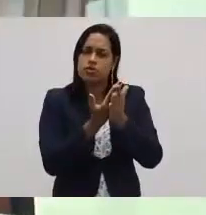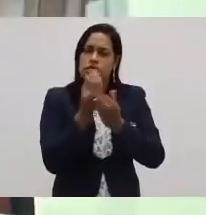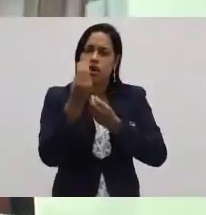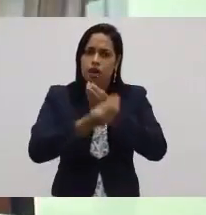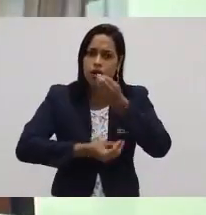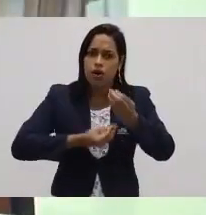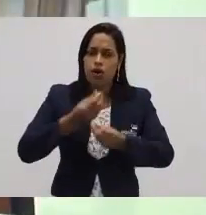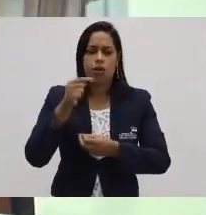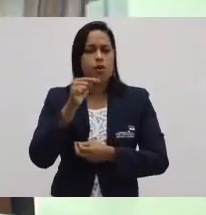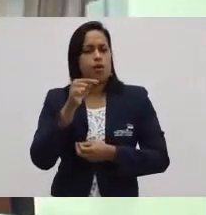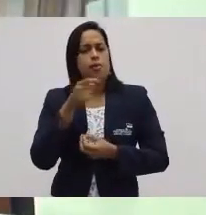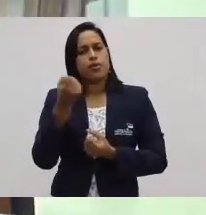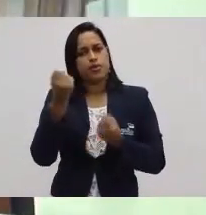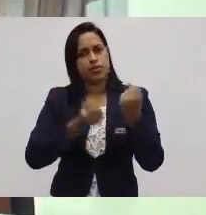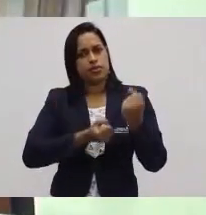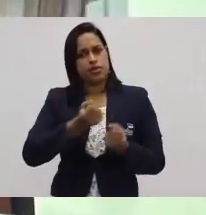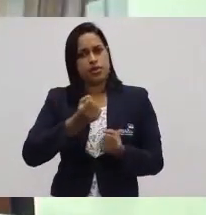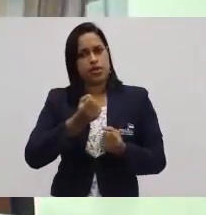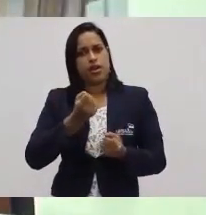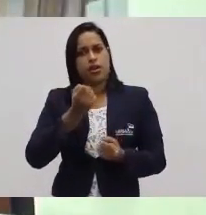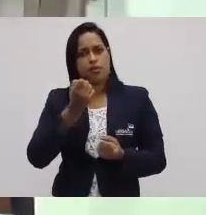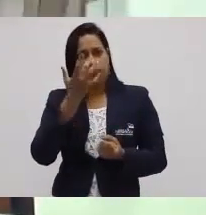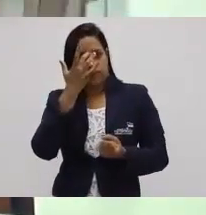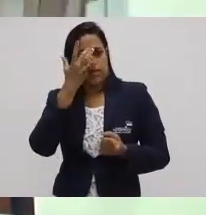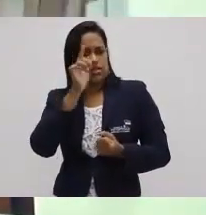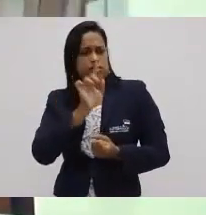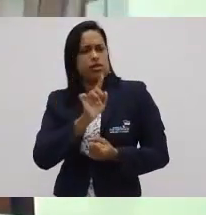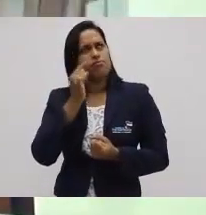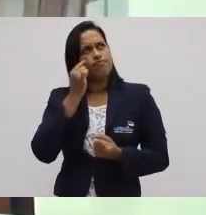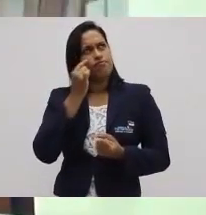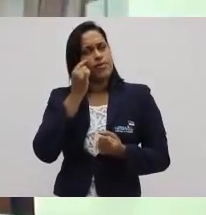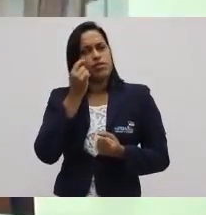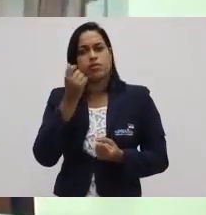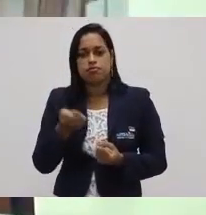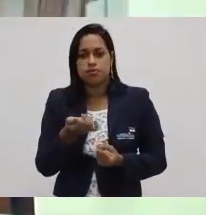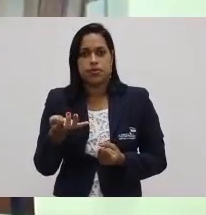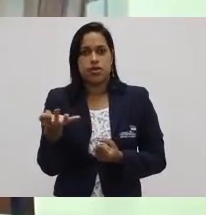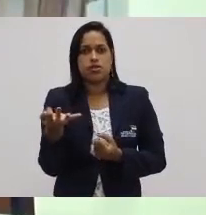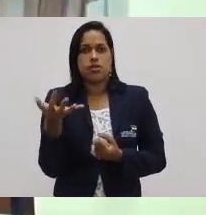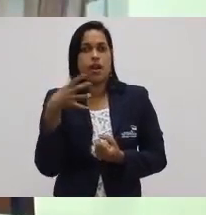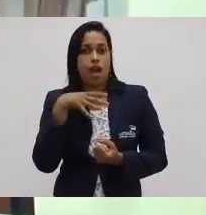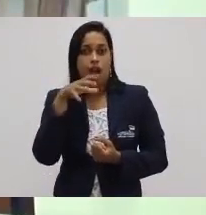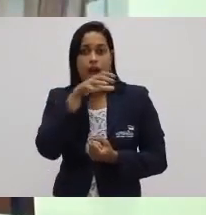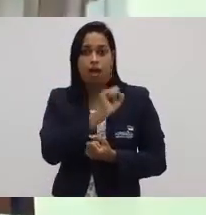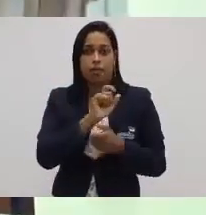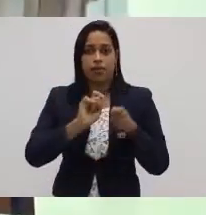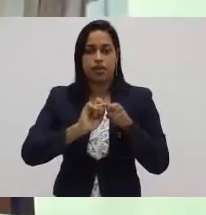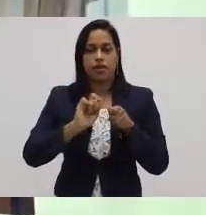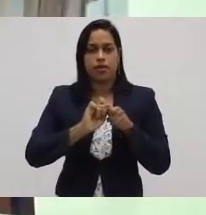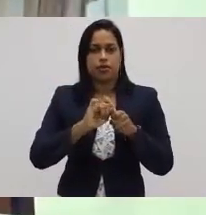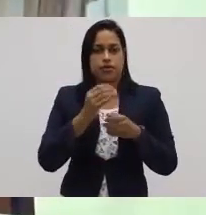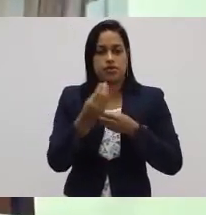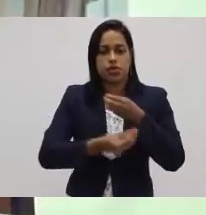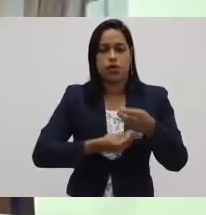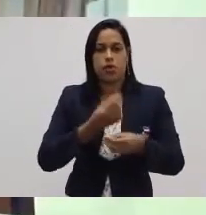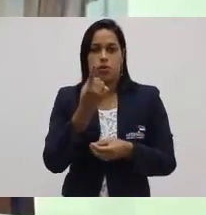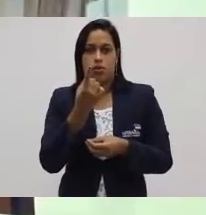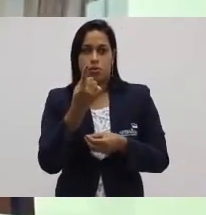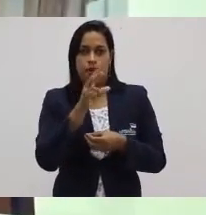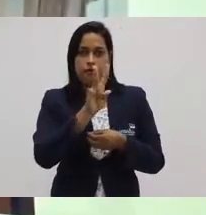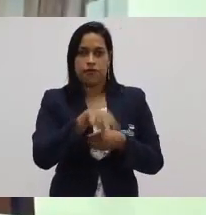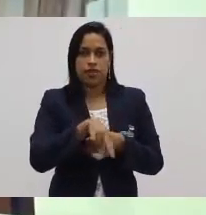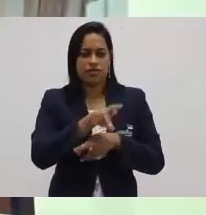ele poderia tornar esse carro mais acessível. E ele teve a ideia de produção em massa, que era produzindo uma coisa uma vez só,